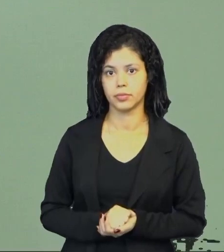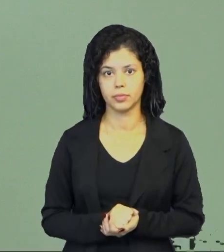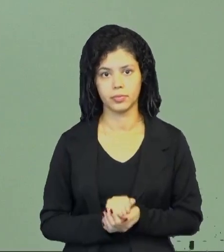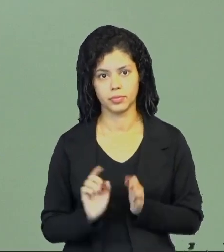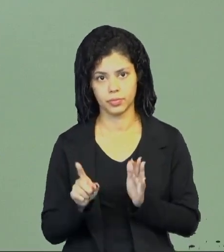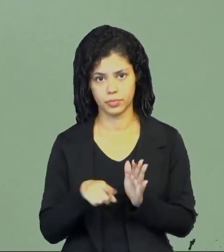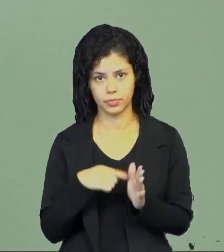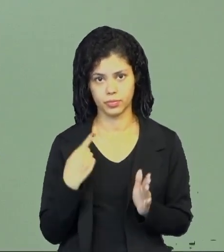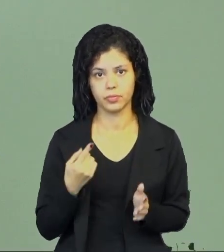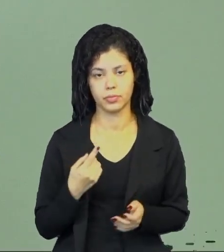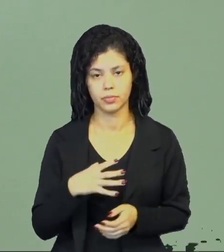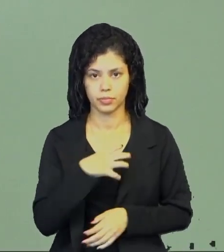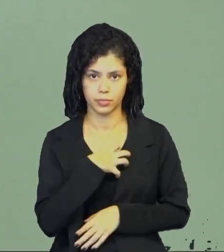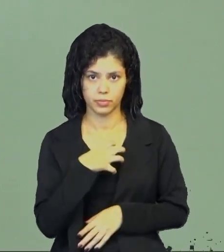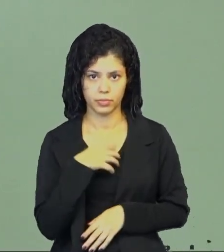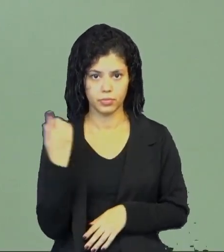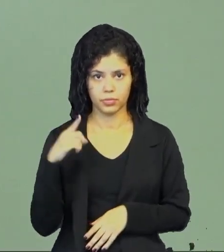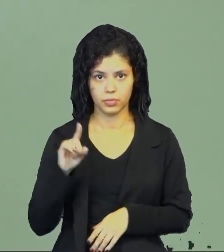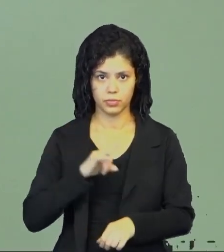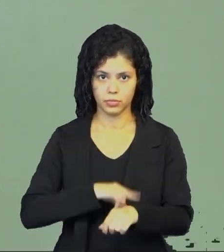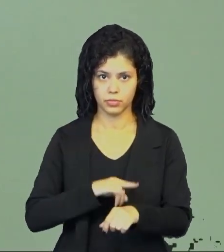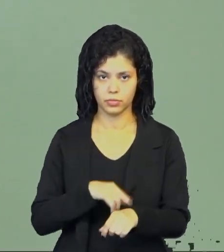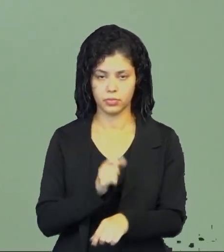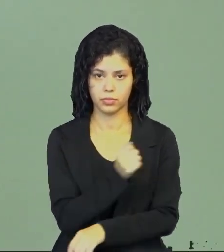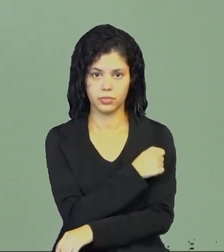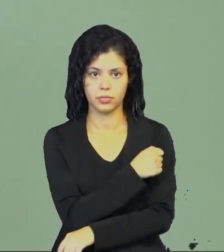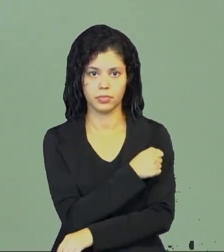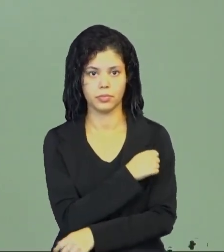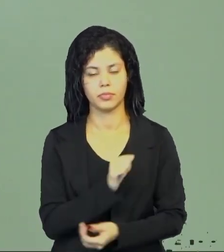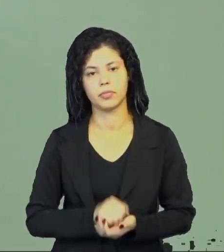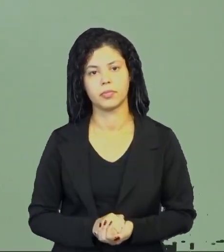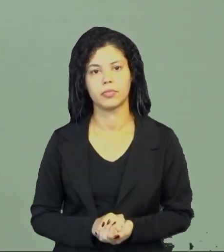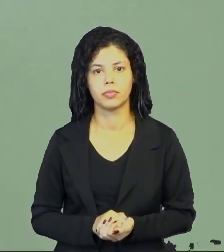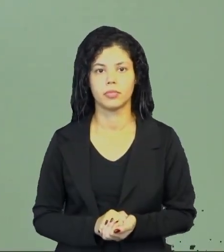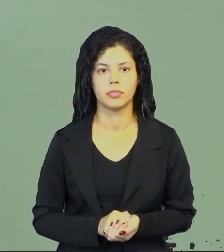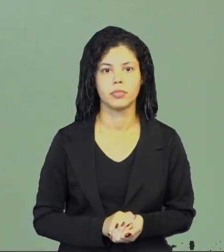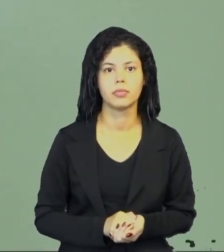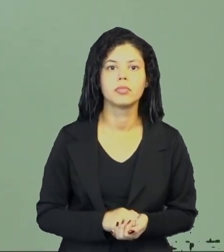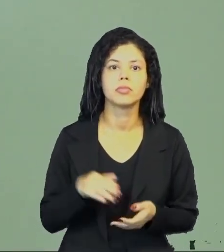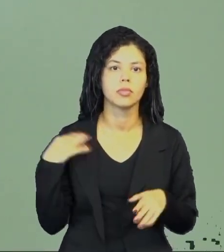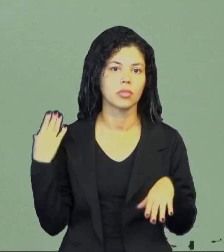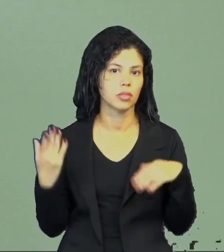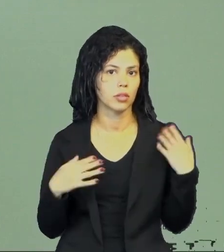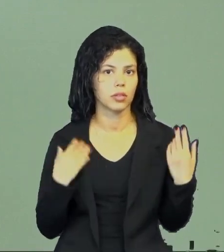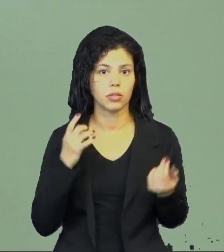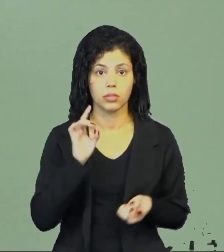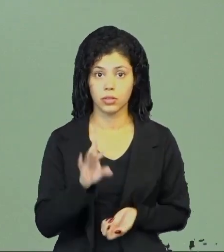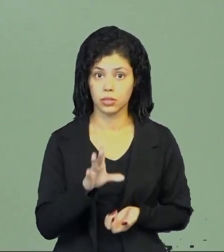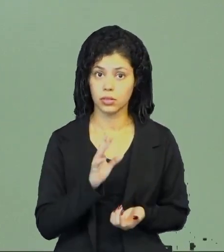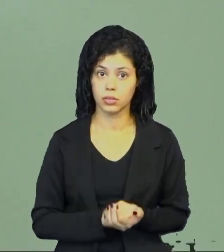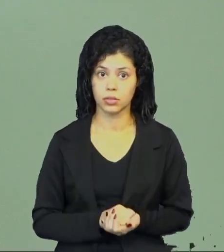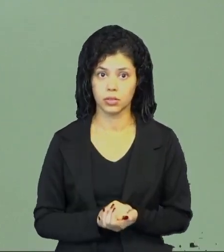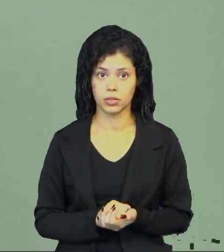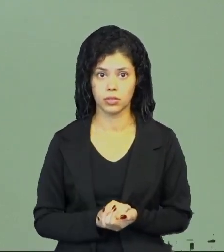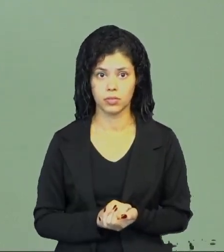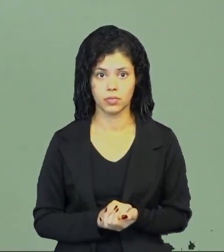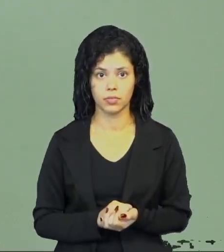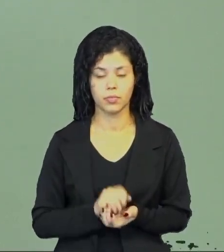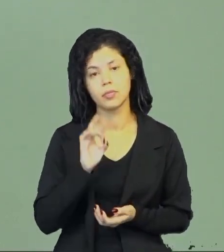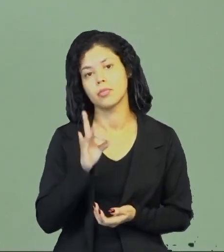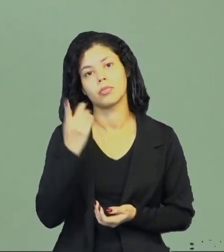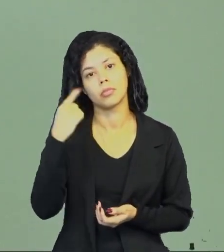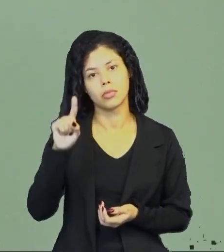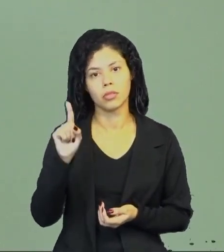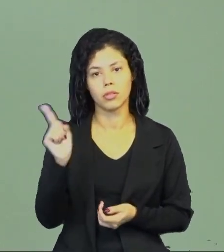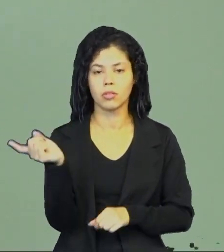O primeiro, esse momento de ir ao banheiro durante a aula, não é para passear em corredores, somente para, tão somente mesmo,